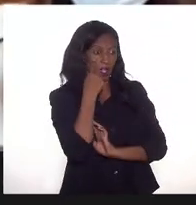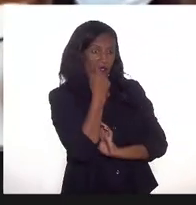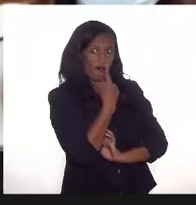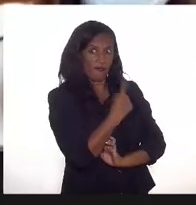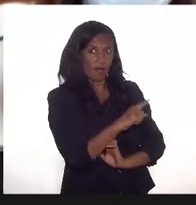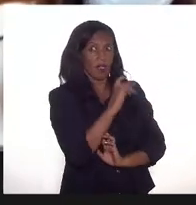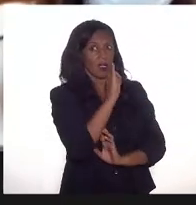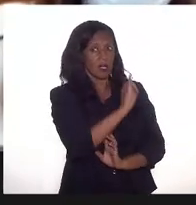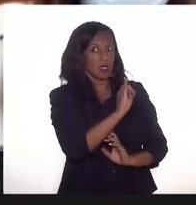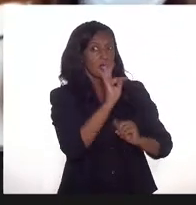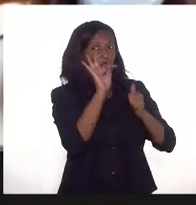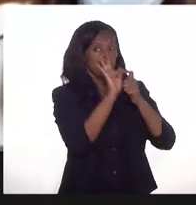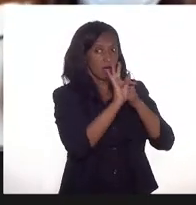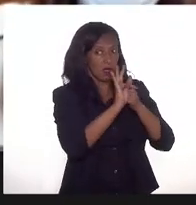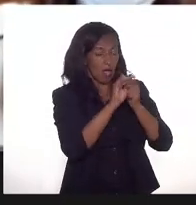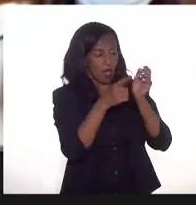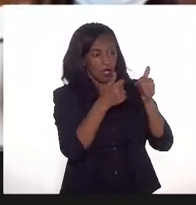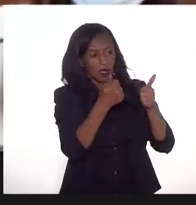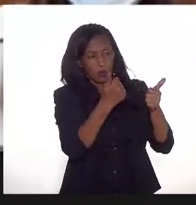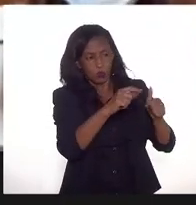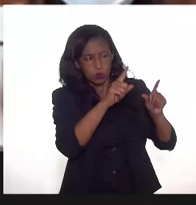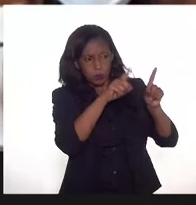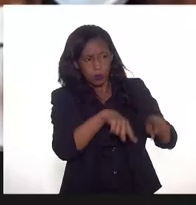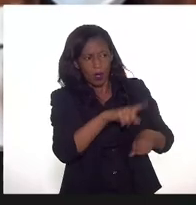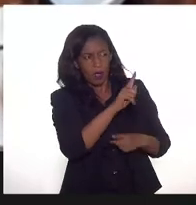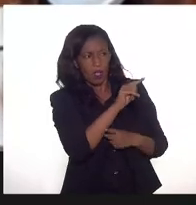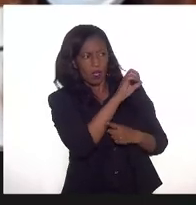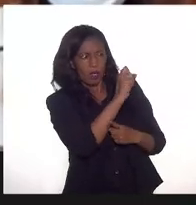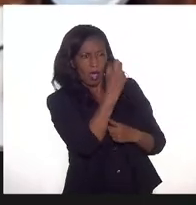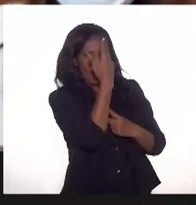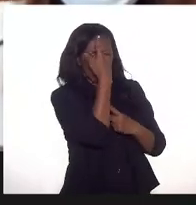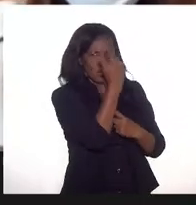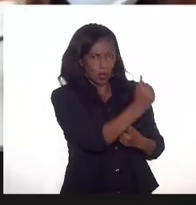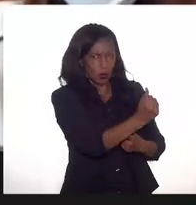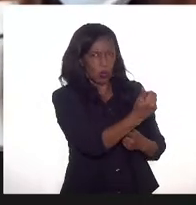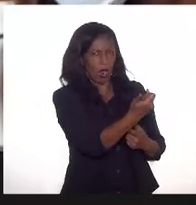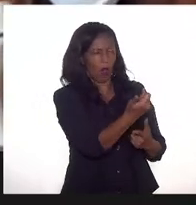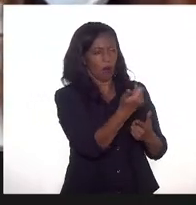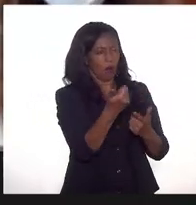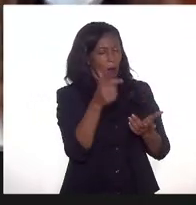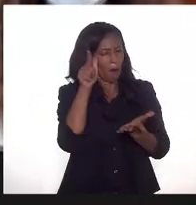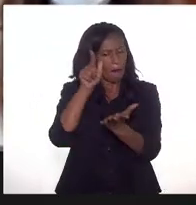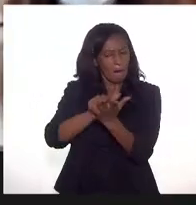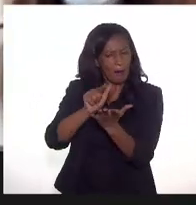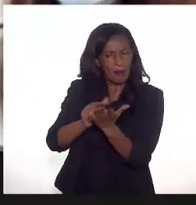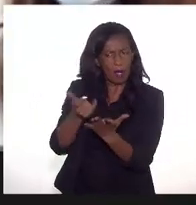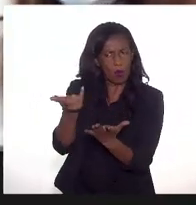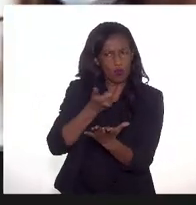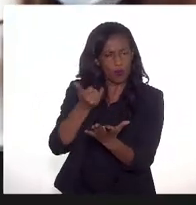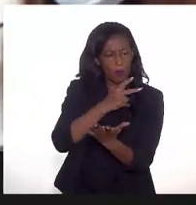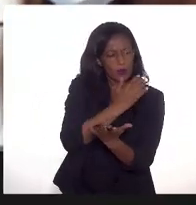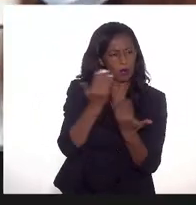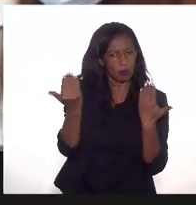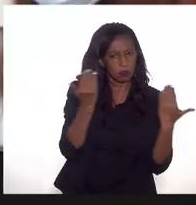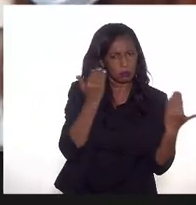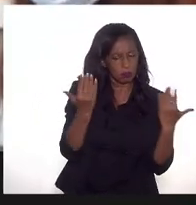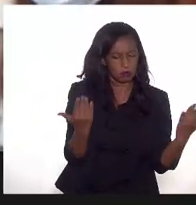técnica do gás natural está em linha com o que foi informado. Então, isso é feito, sim.